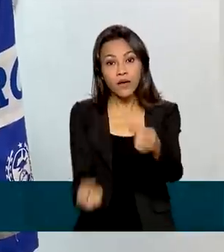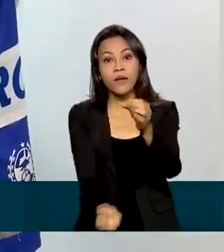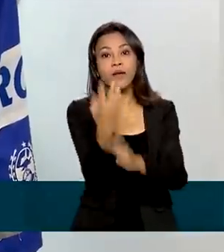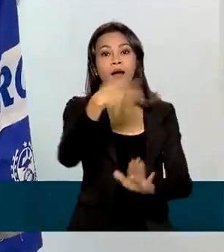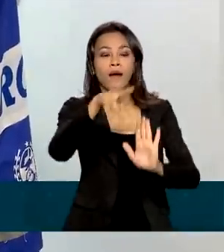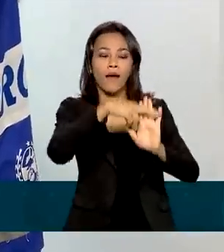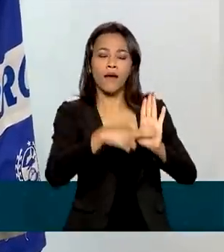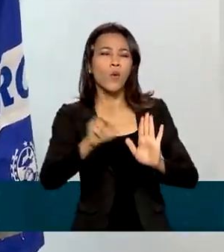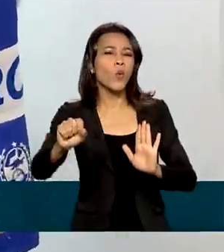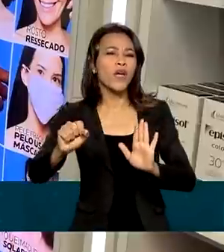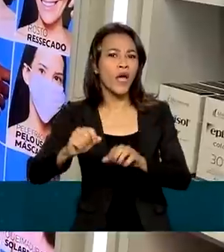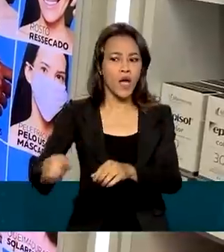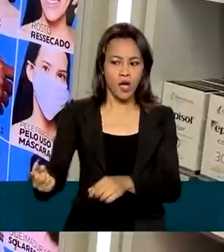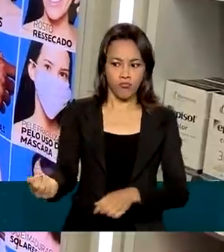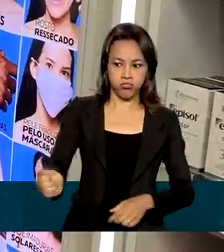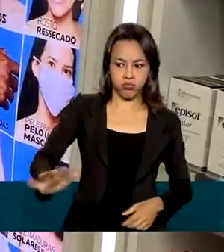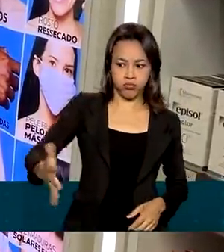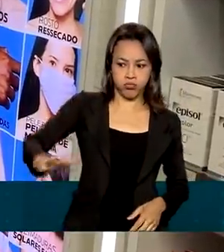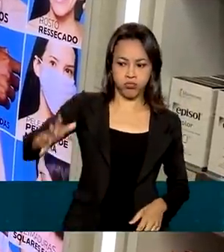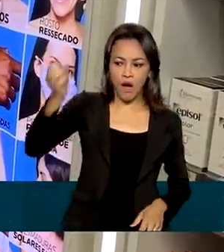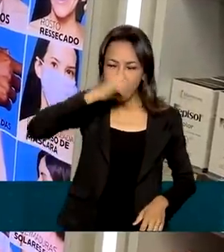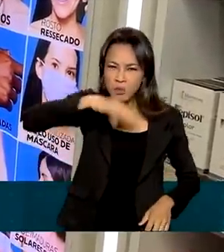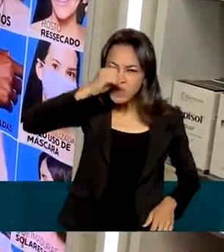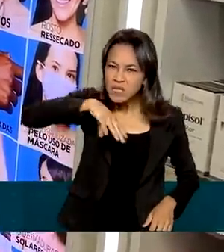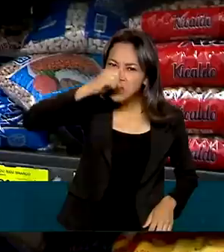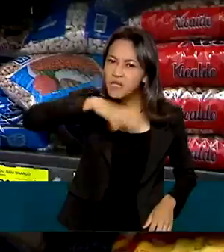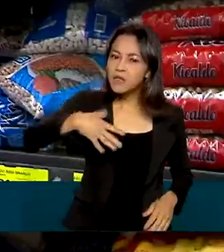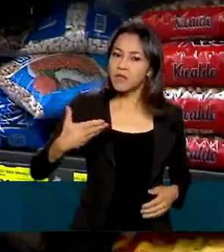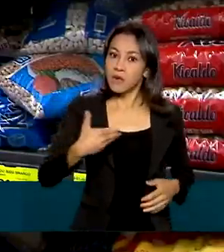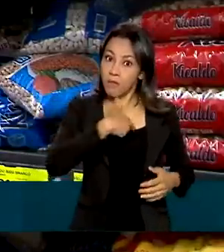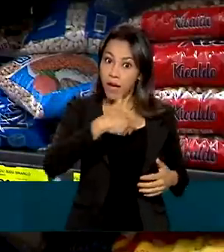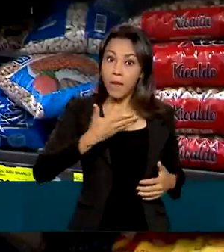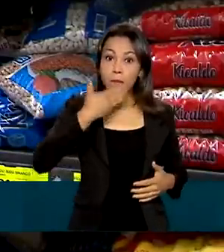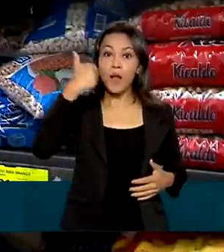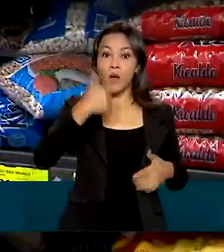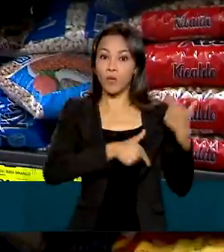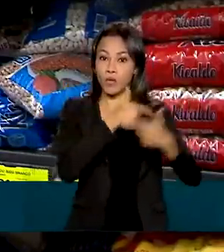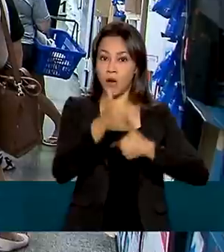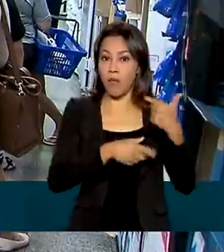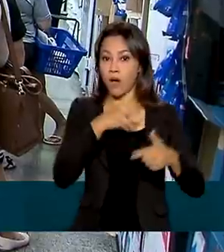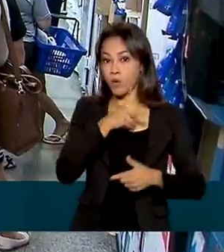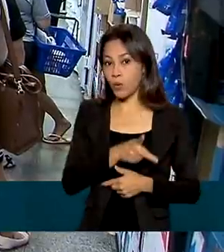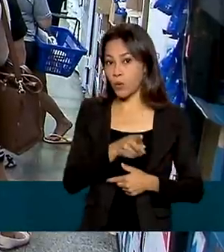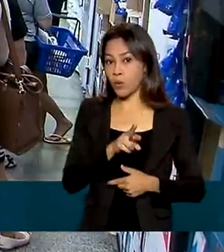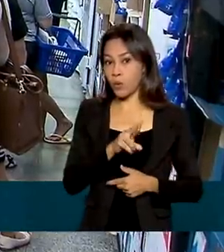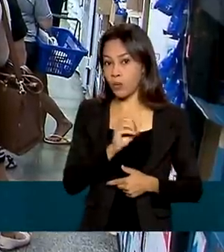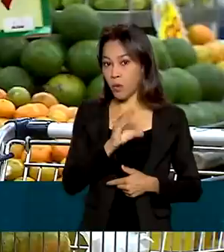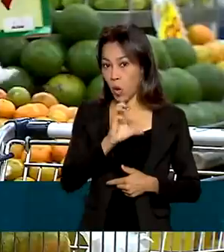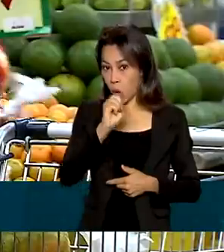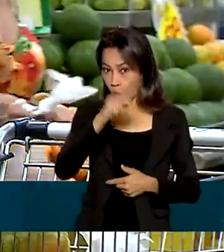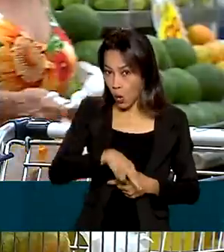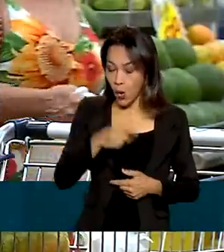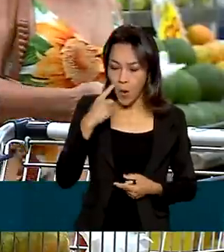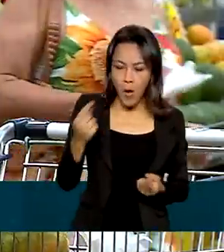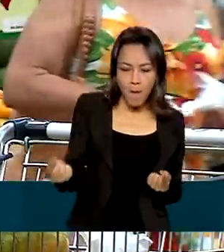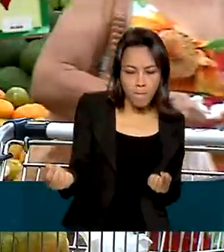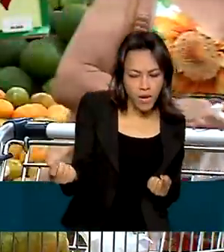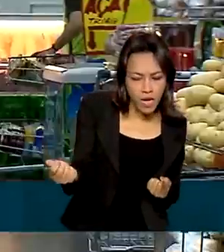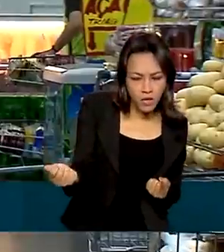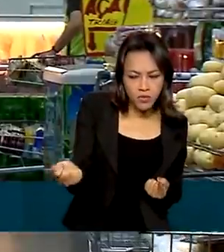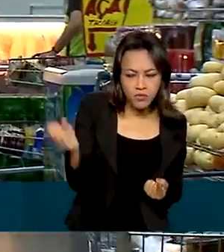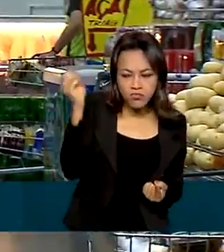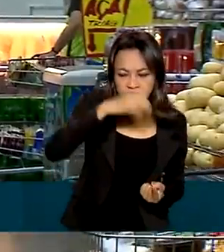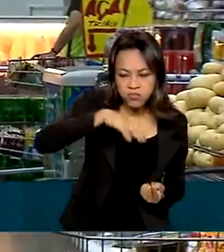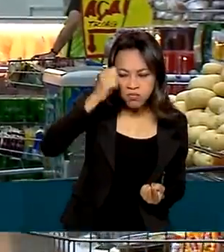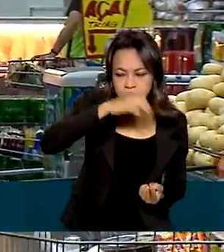aumento abusivo para facilitar o trabalho dos PROCONs. Na prática, o que se busca é saber a diferença entre preços abusivos que